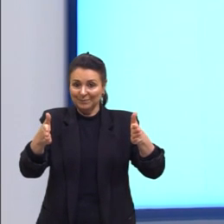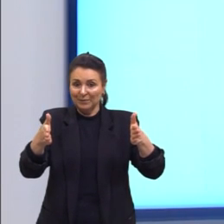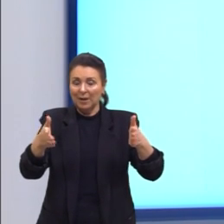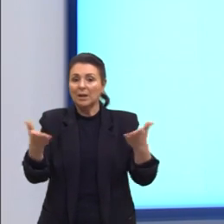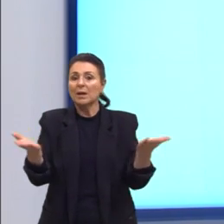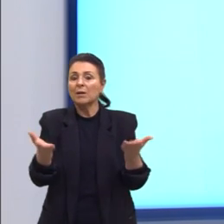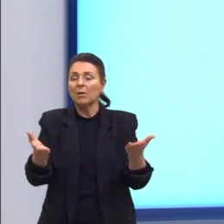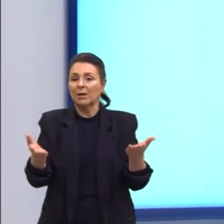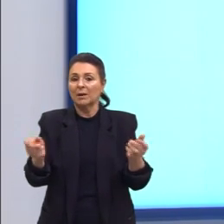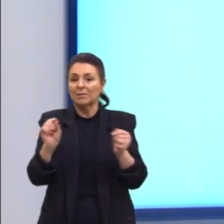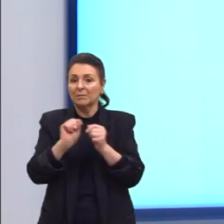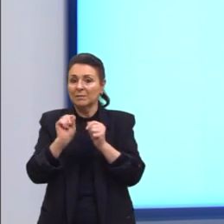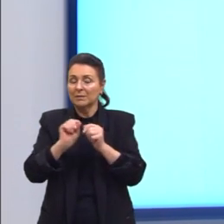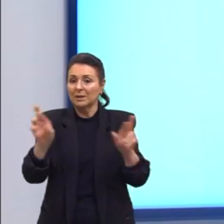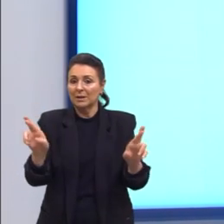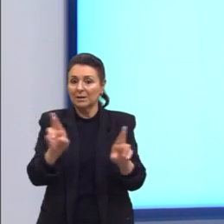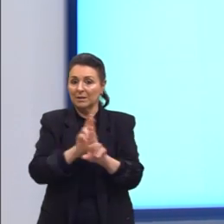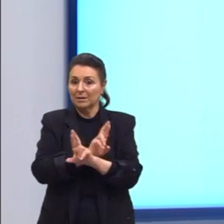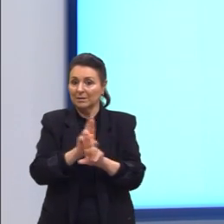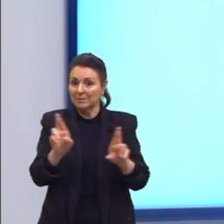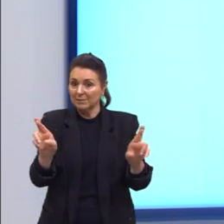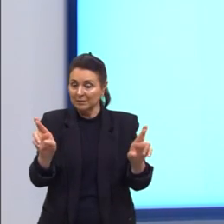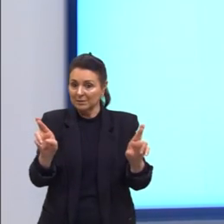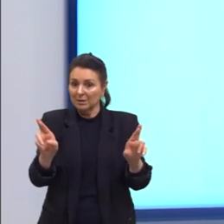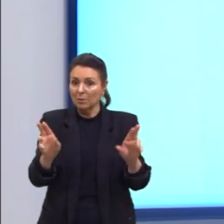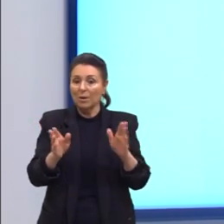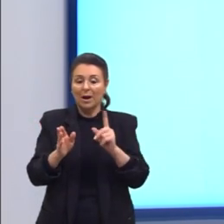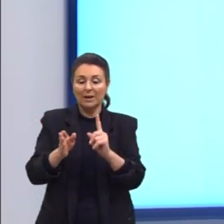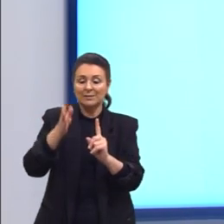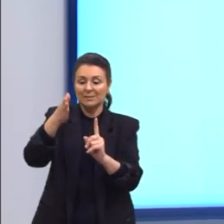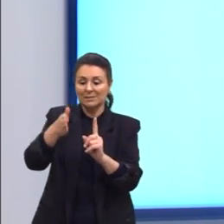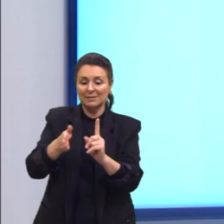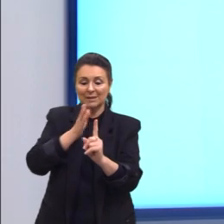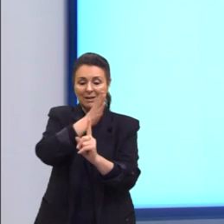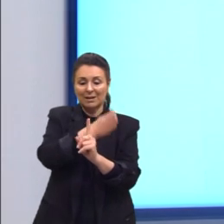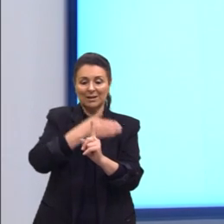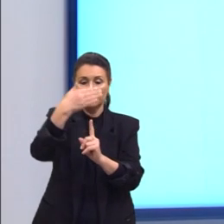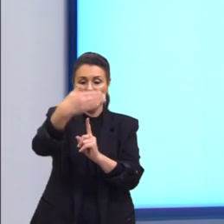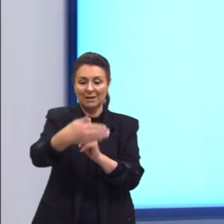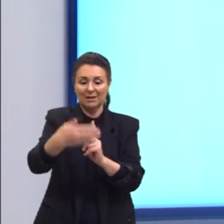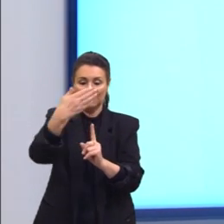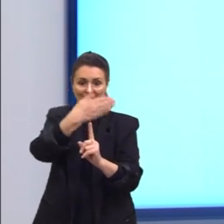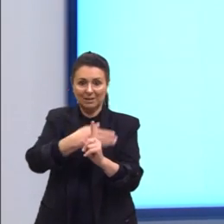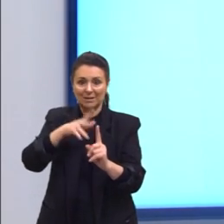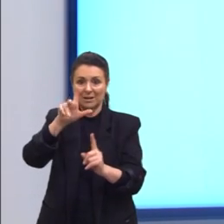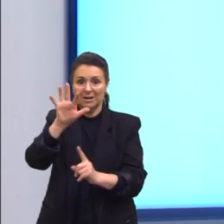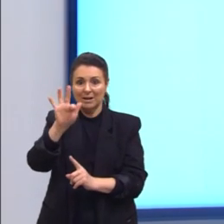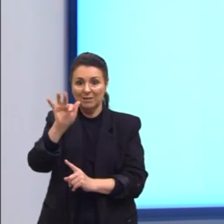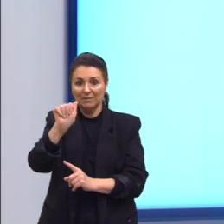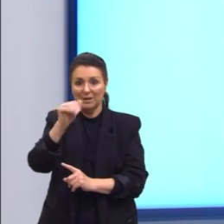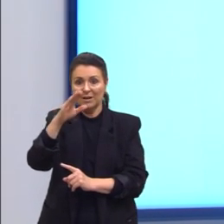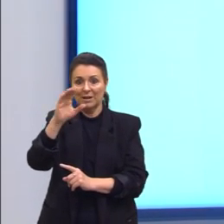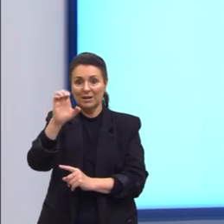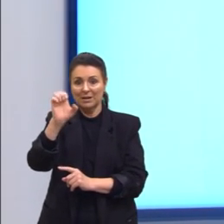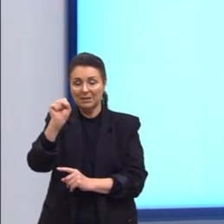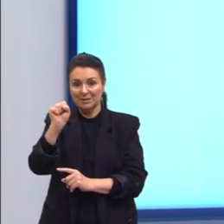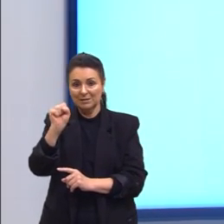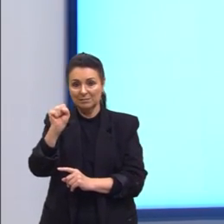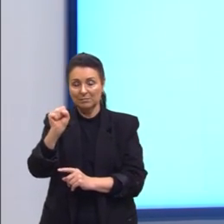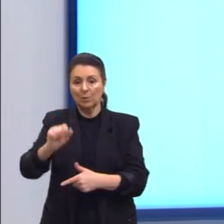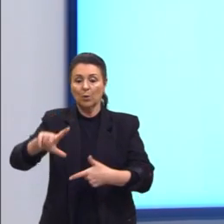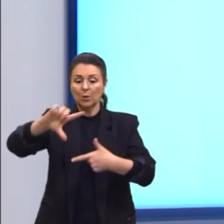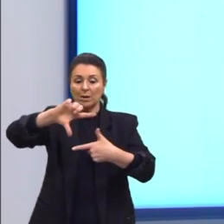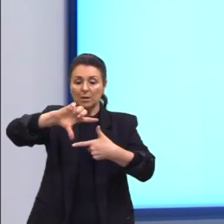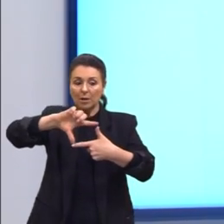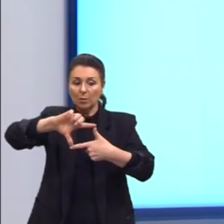relacionar, então, agora, as faces. Seriam, então, os retângulos que nós conseguimos identificar